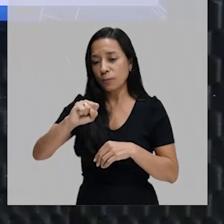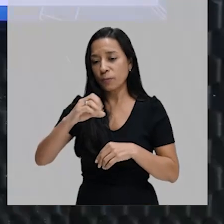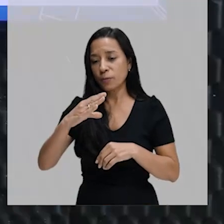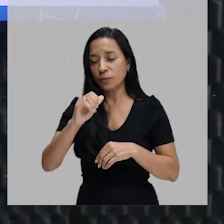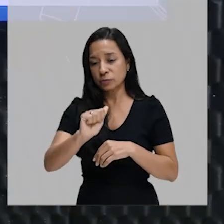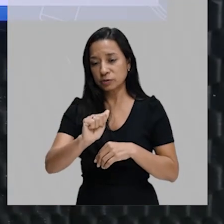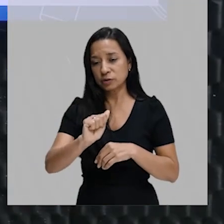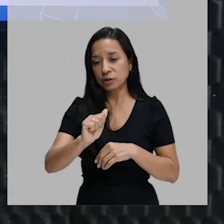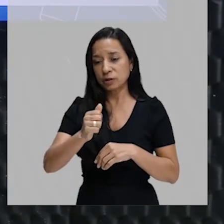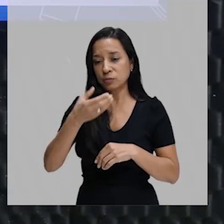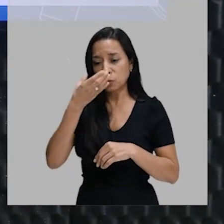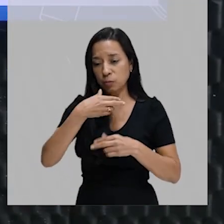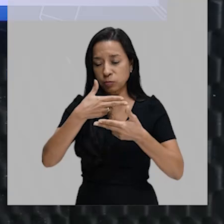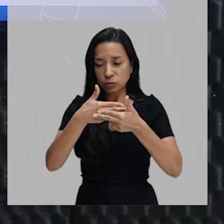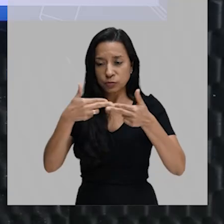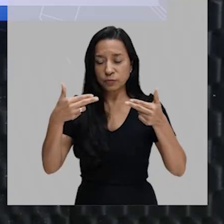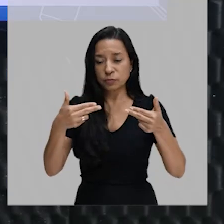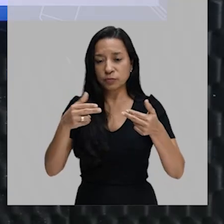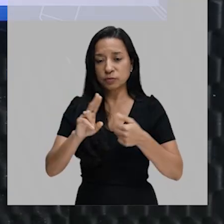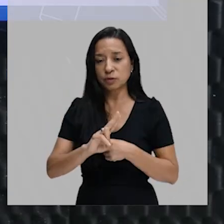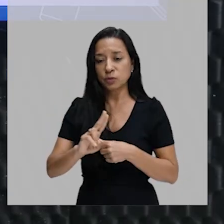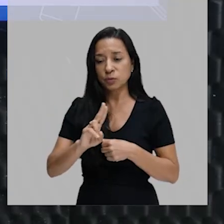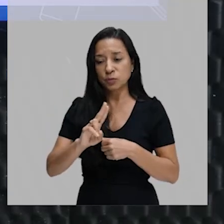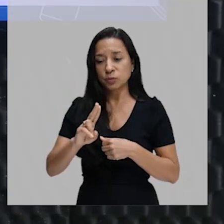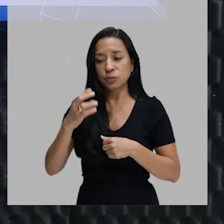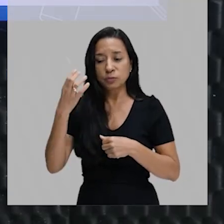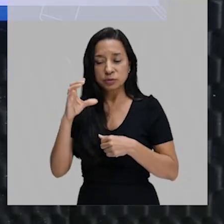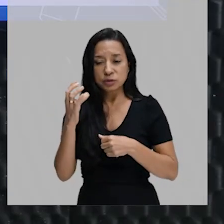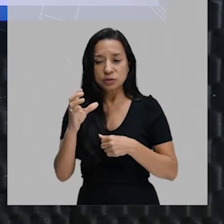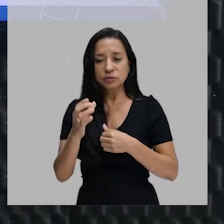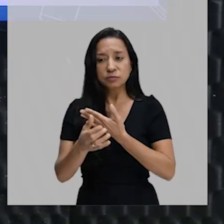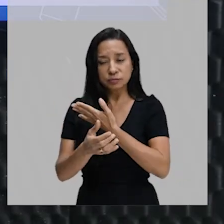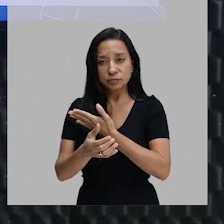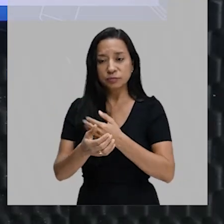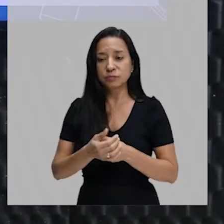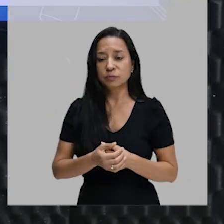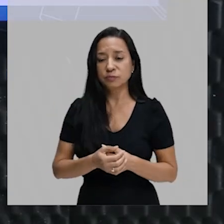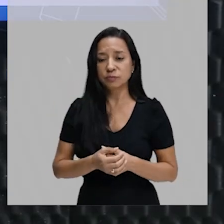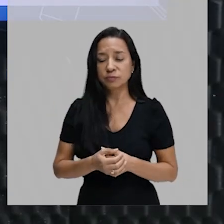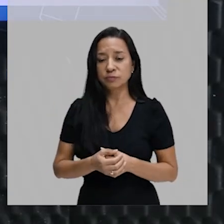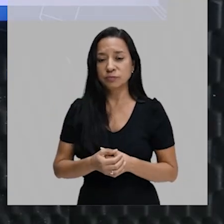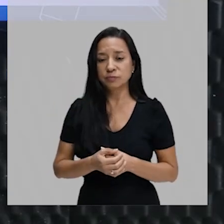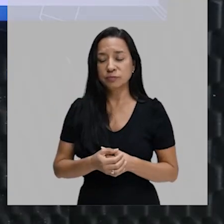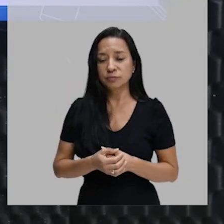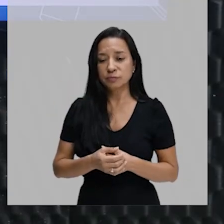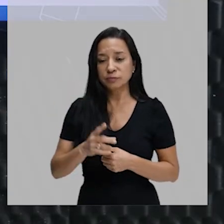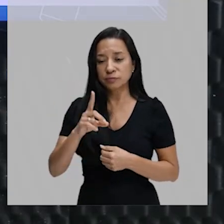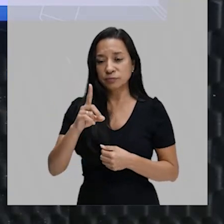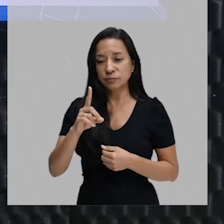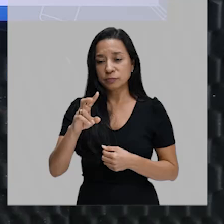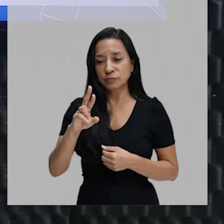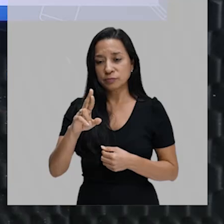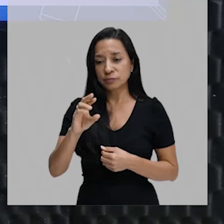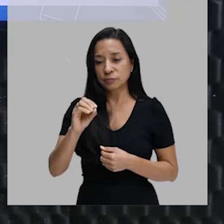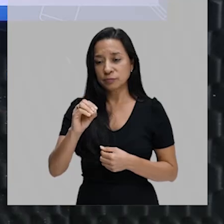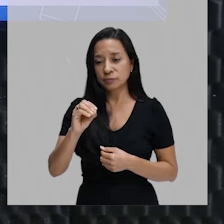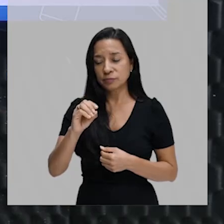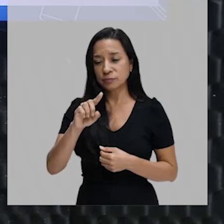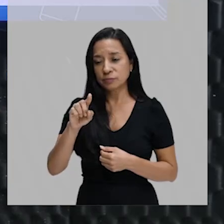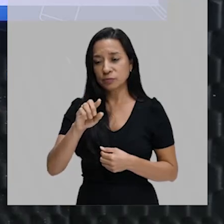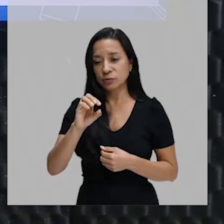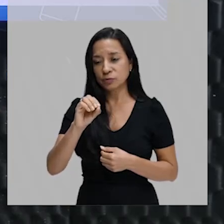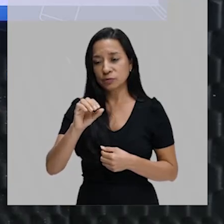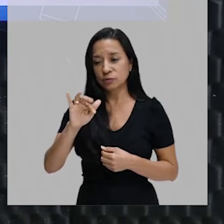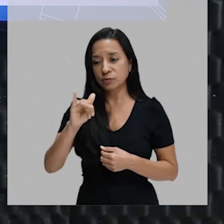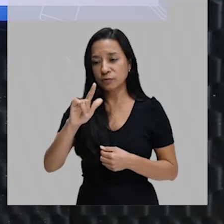Mosca de frutas. O nome científico dela é drosófila melanogaster.